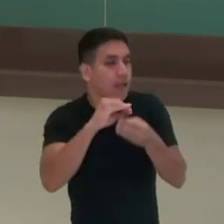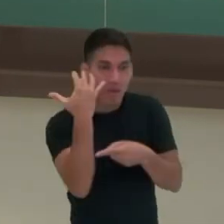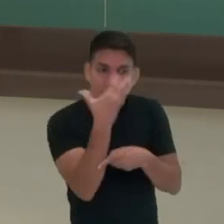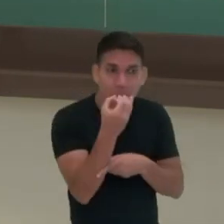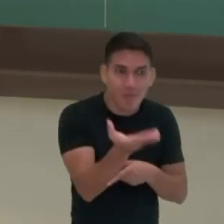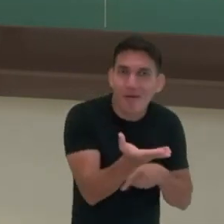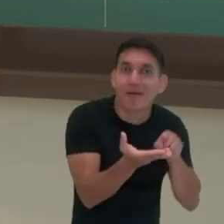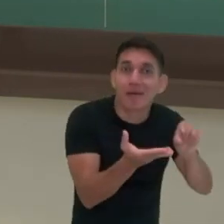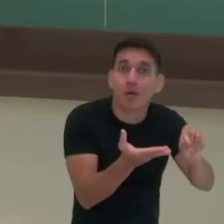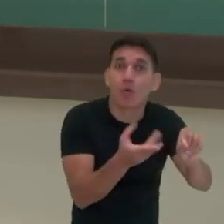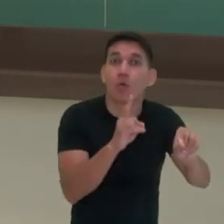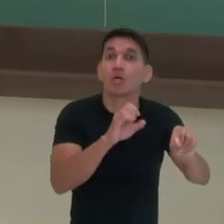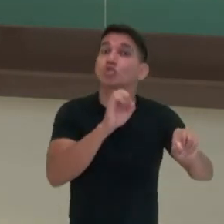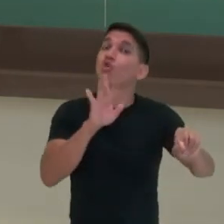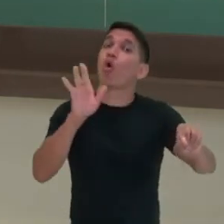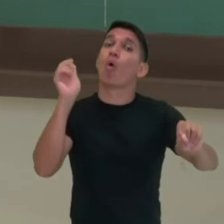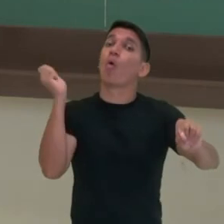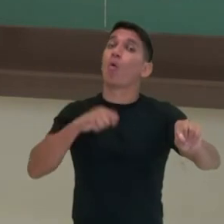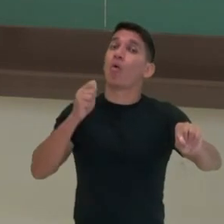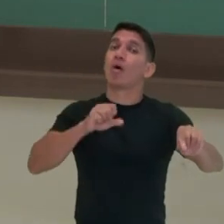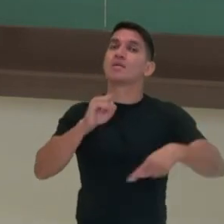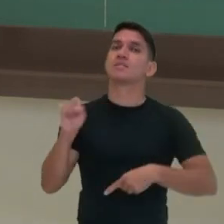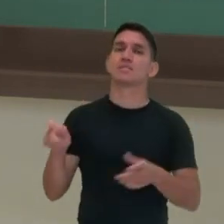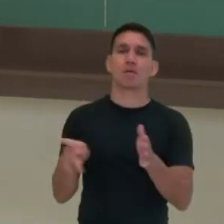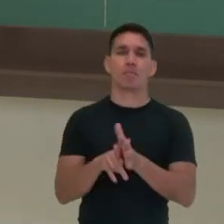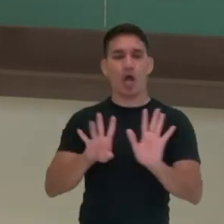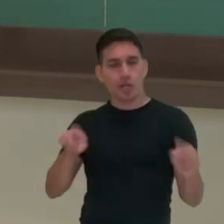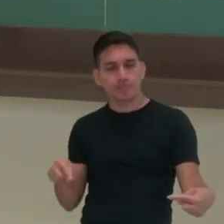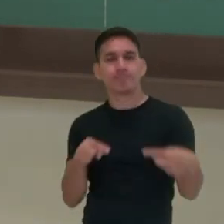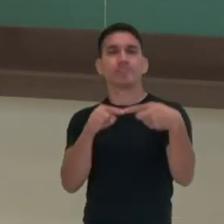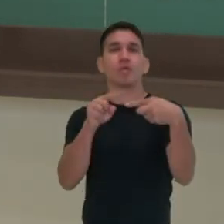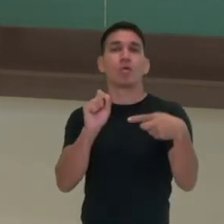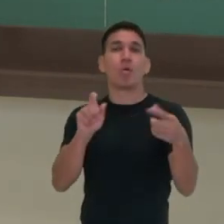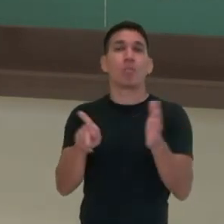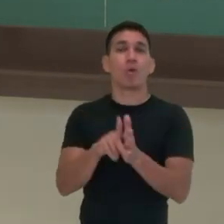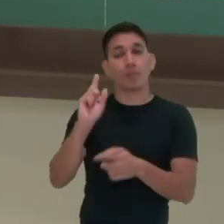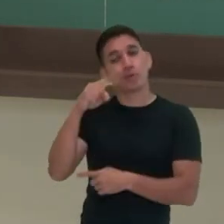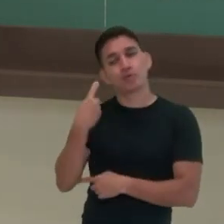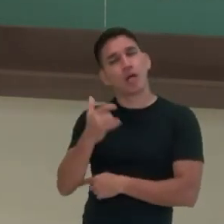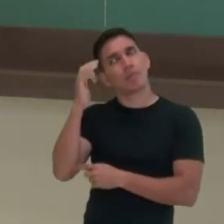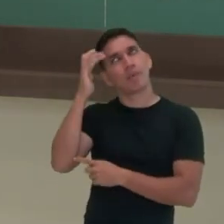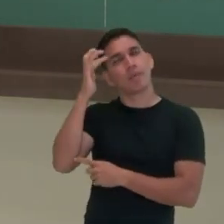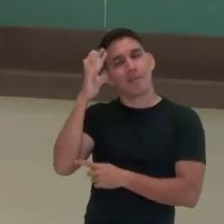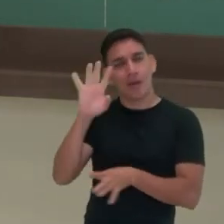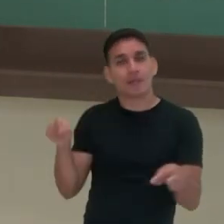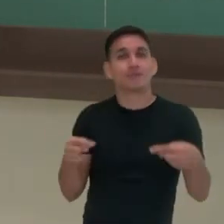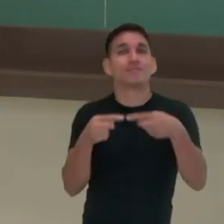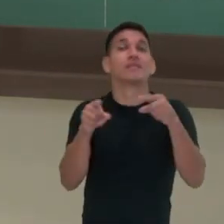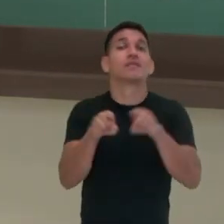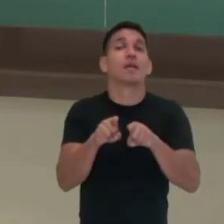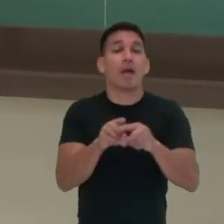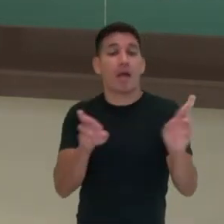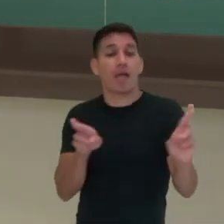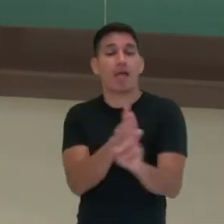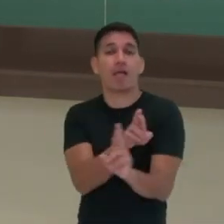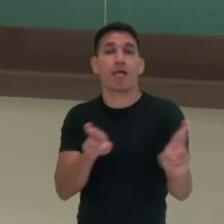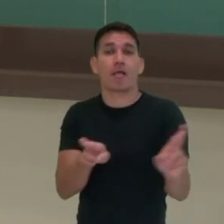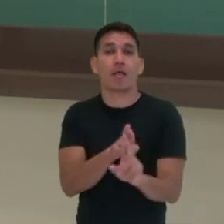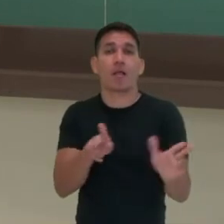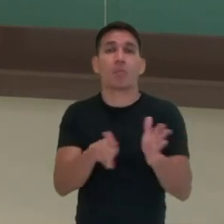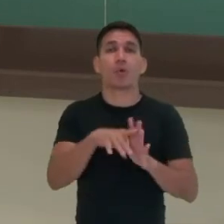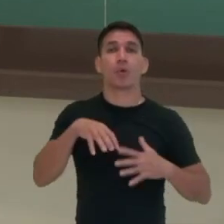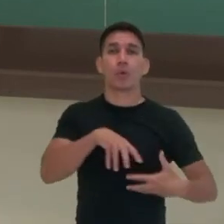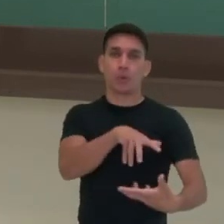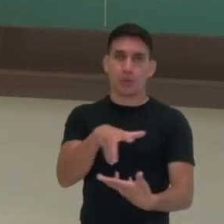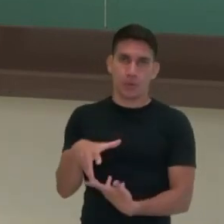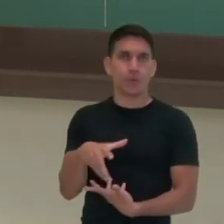somente é possível se está em conformidade com o nosso pensamento e com a nossa relação com o